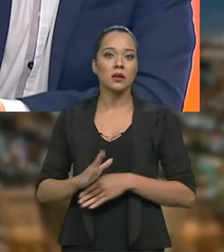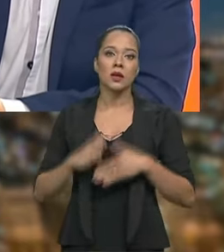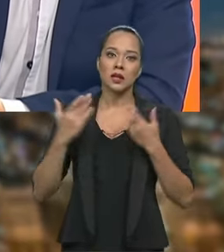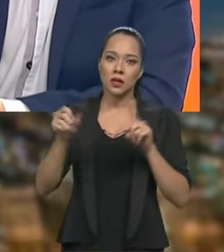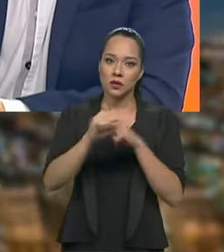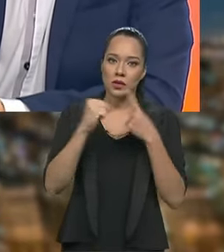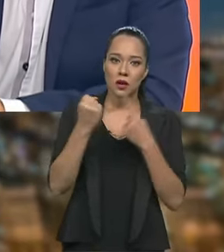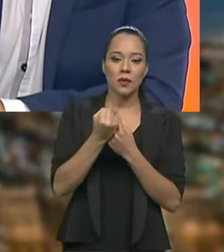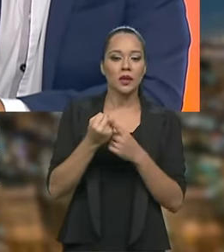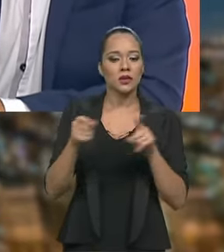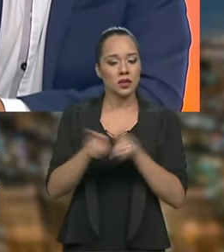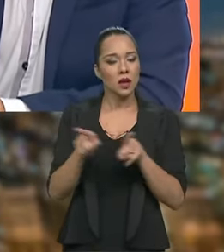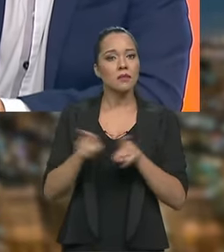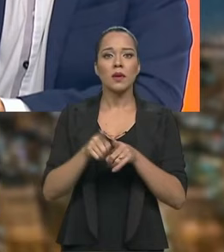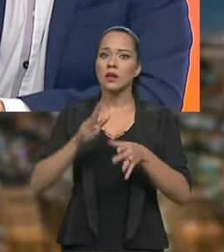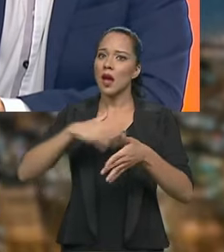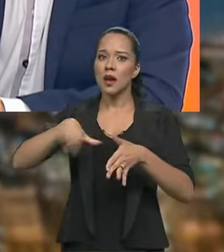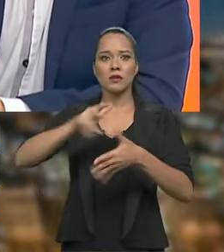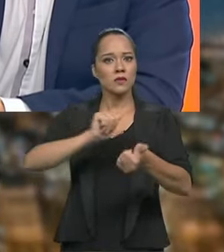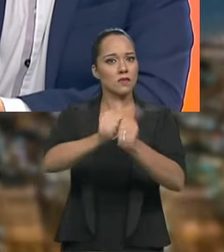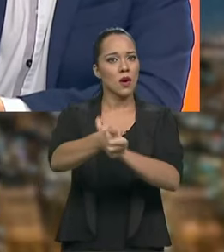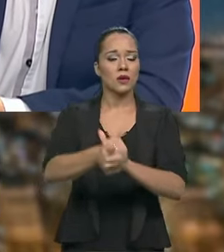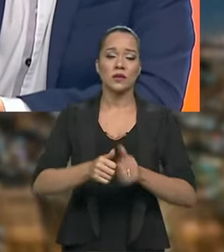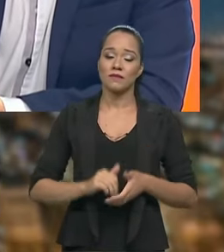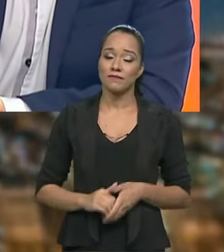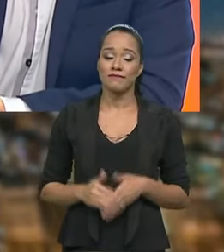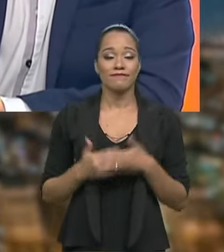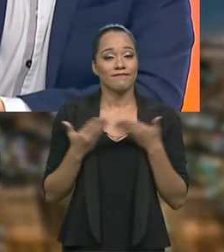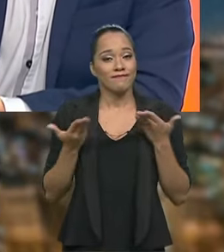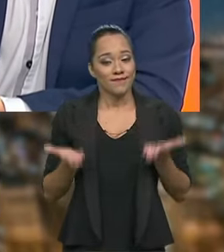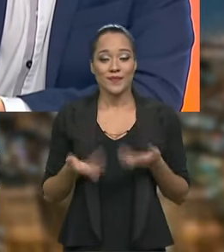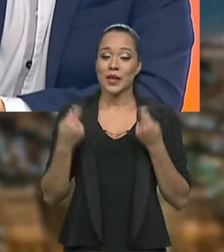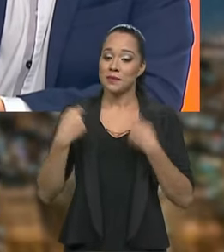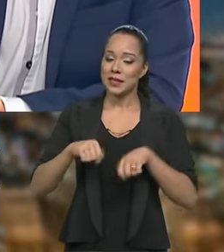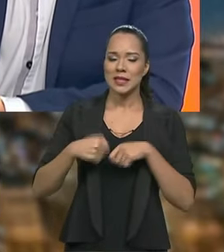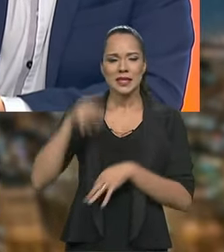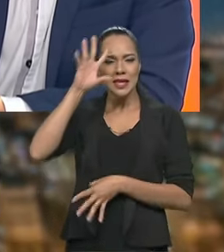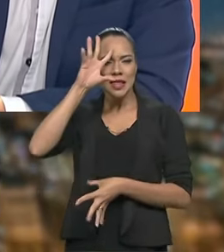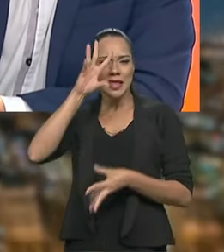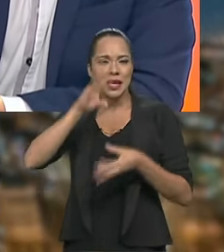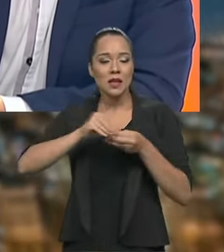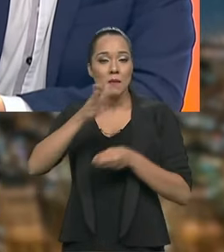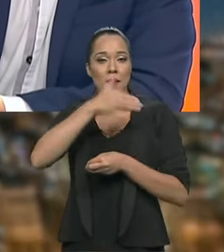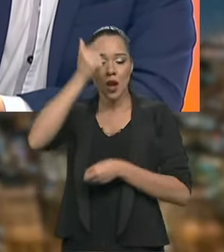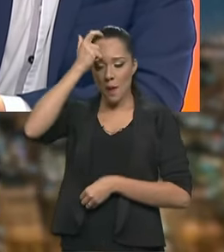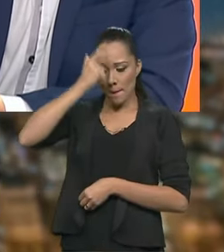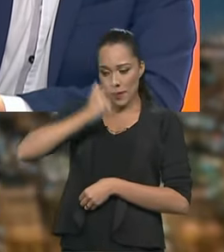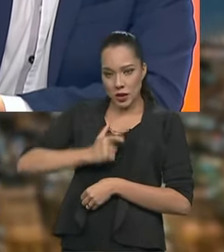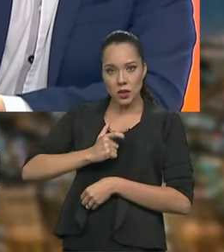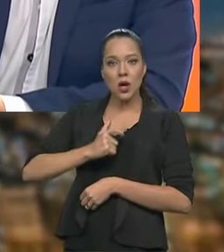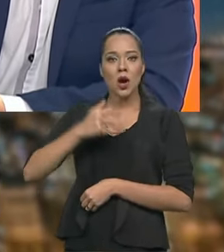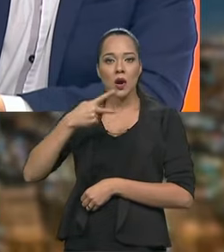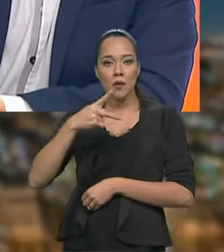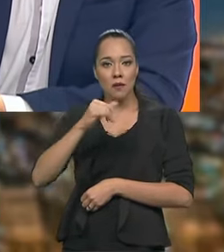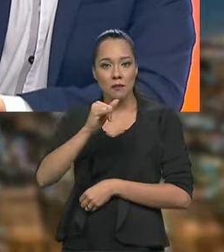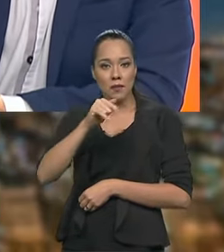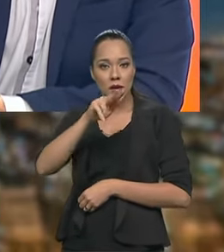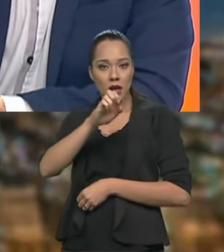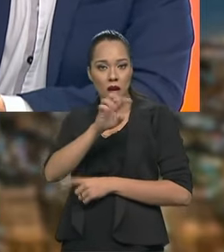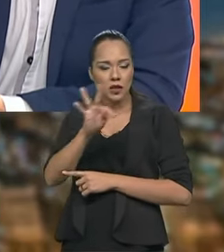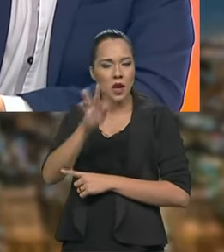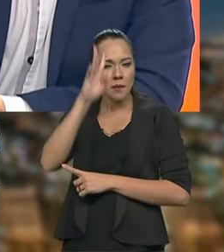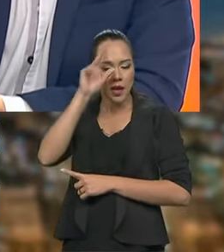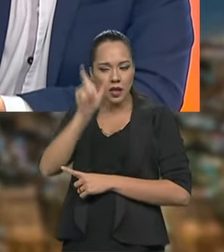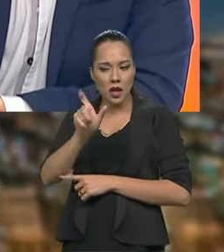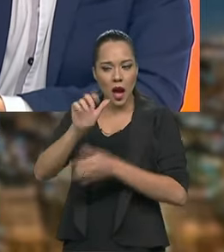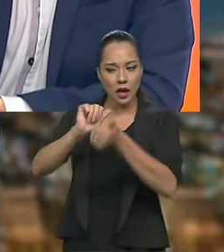socialmente quanto esportivamente. Então, precisa-se entender um pouquinho mais a pessoa Nelson Piquet para se entender o